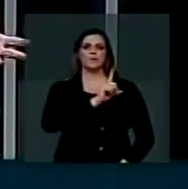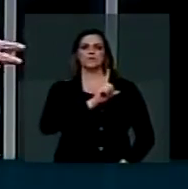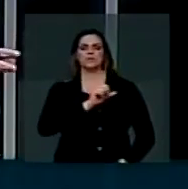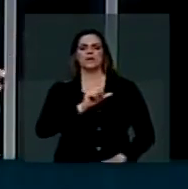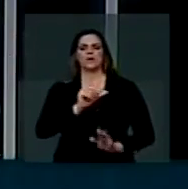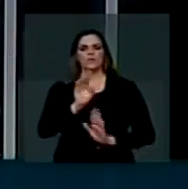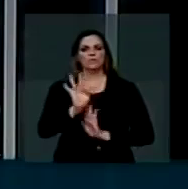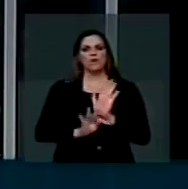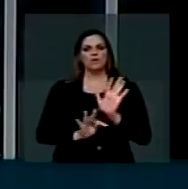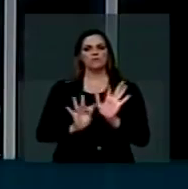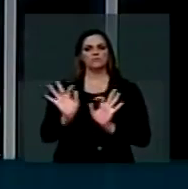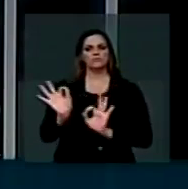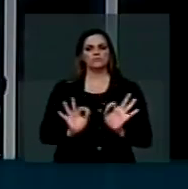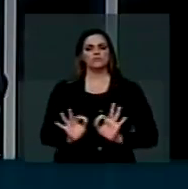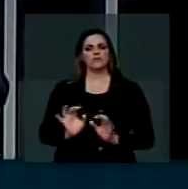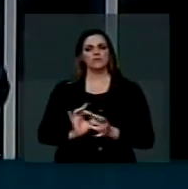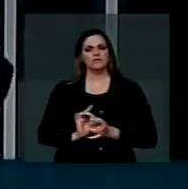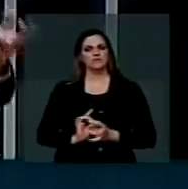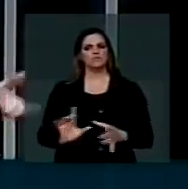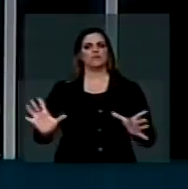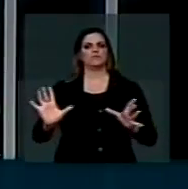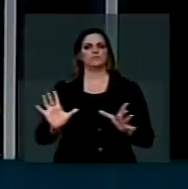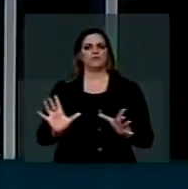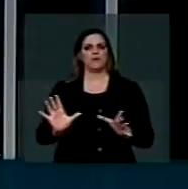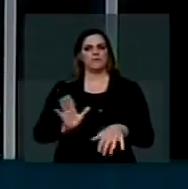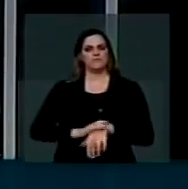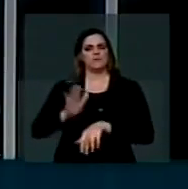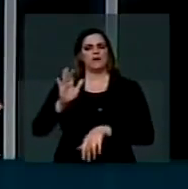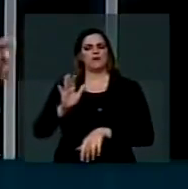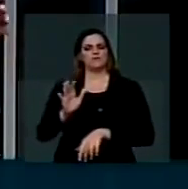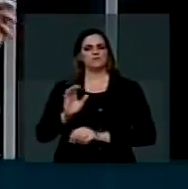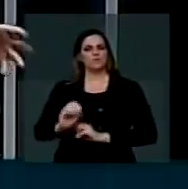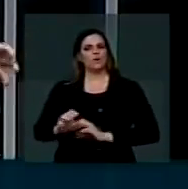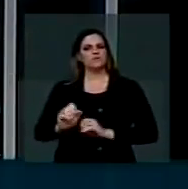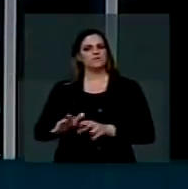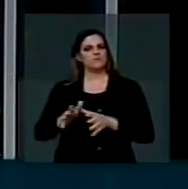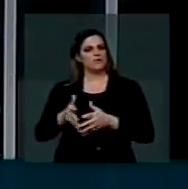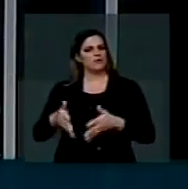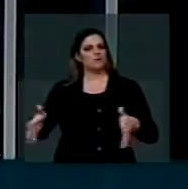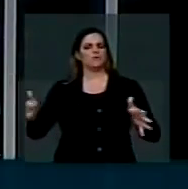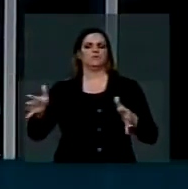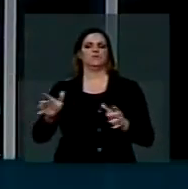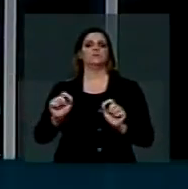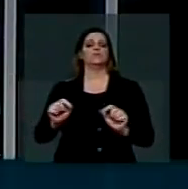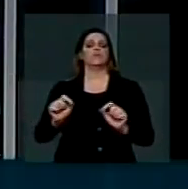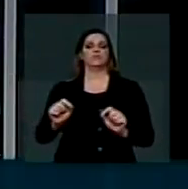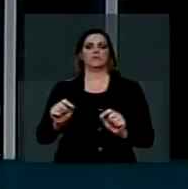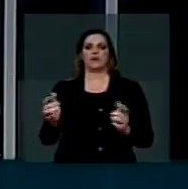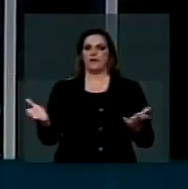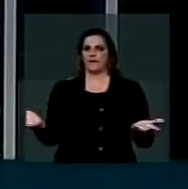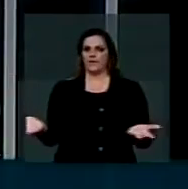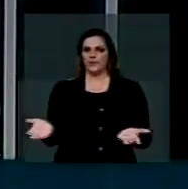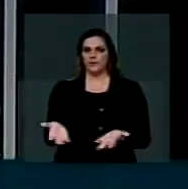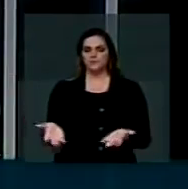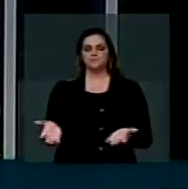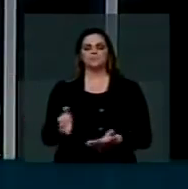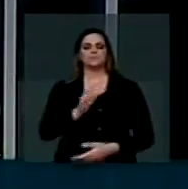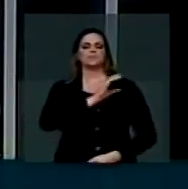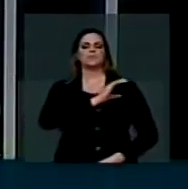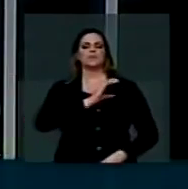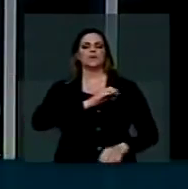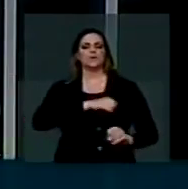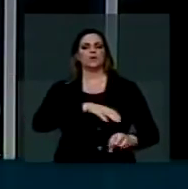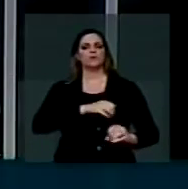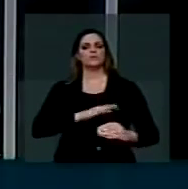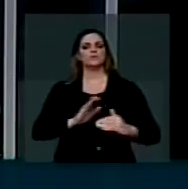um texto que permitia essa ampliação da educação. Agora, a Comissão de Educação